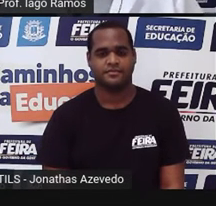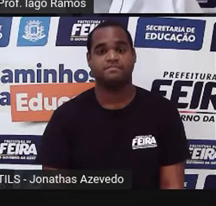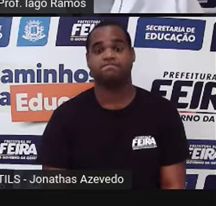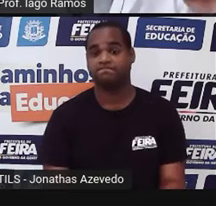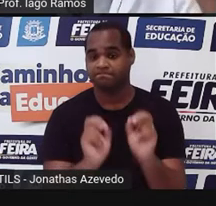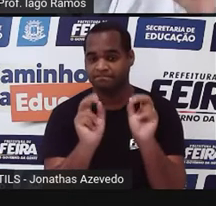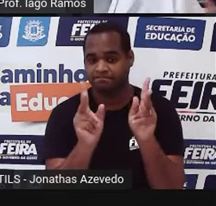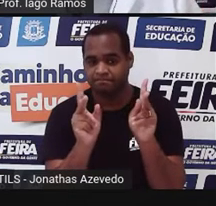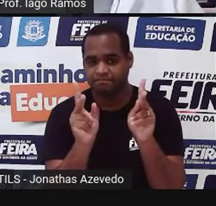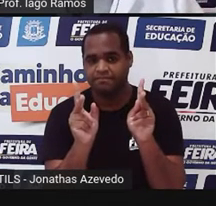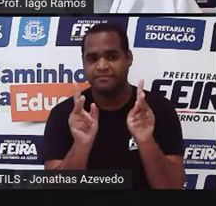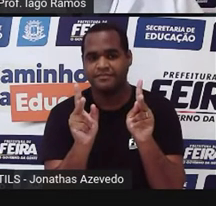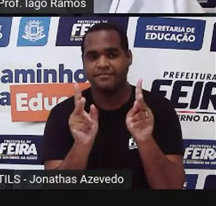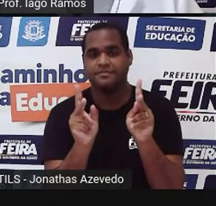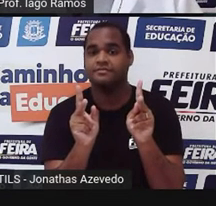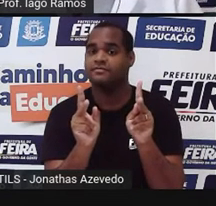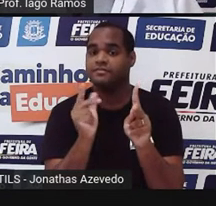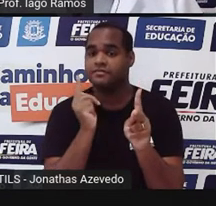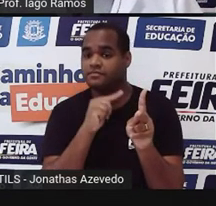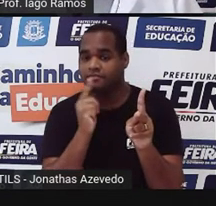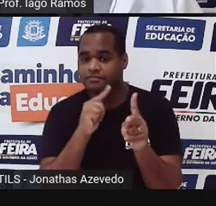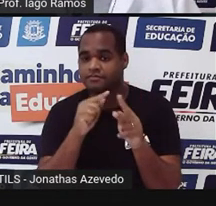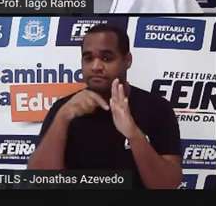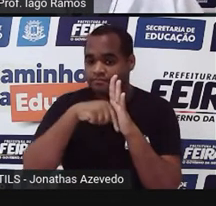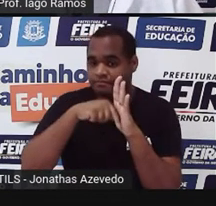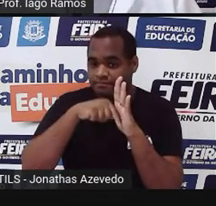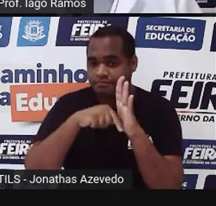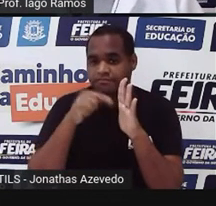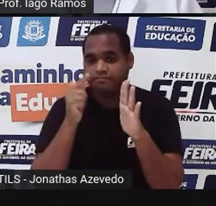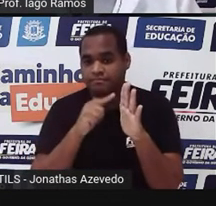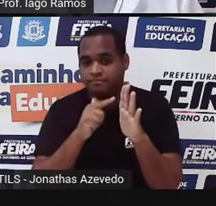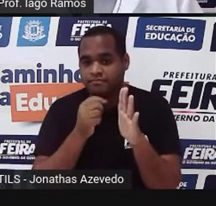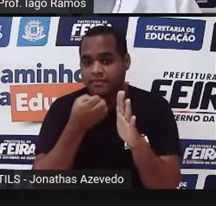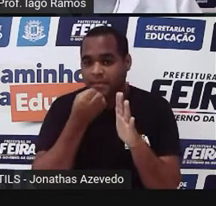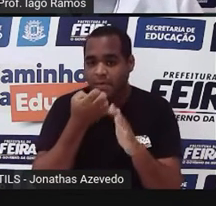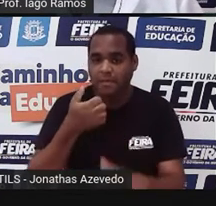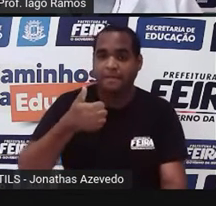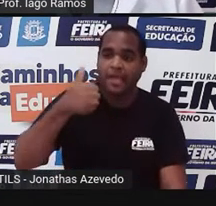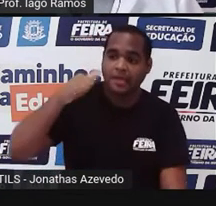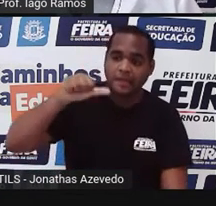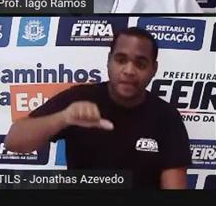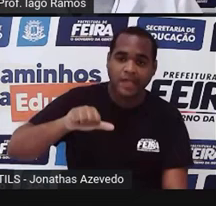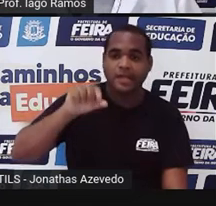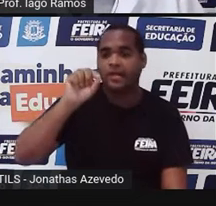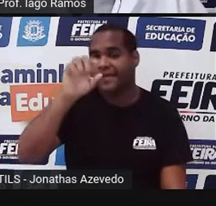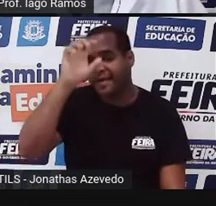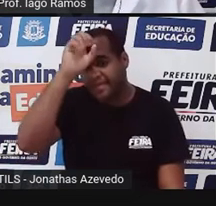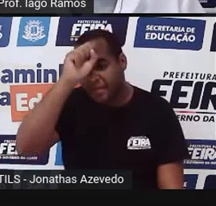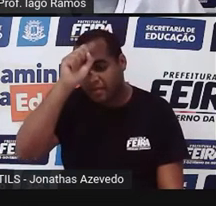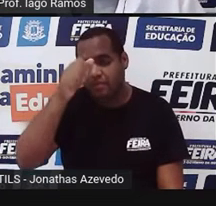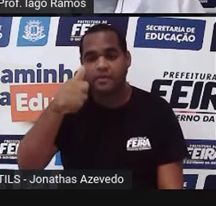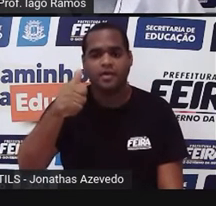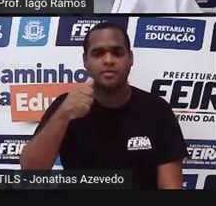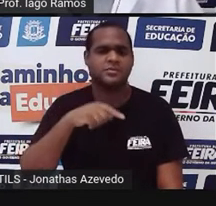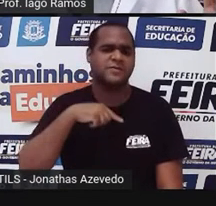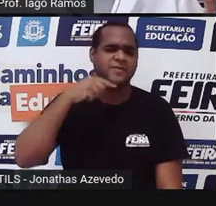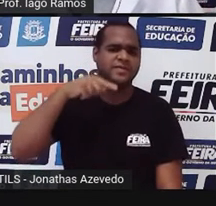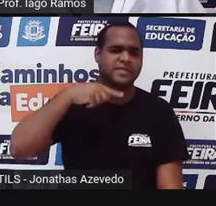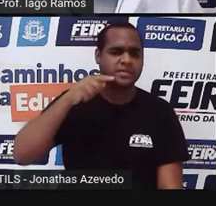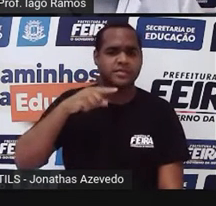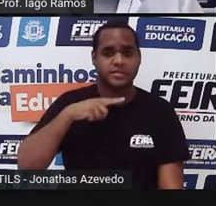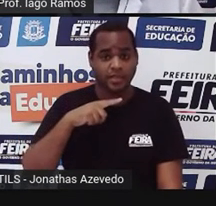Prontinho. Conseguiu aí avaliar o quanto você aprendeu até esse momento? Tá com dúvida?